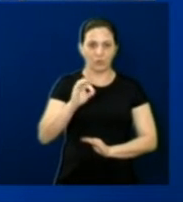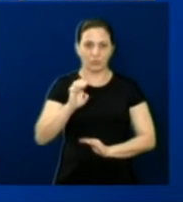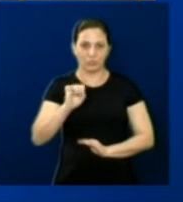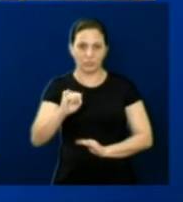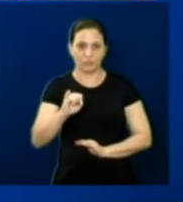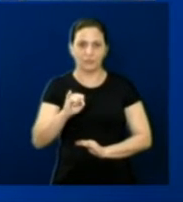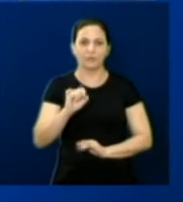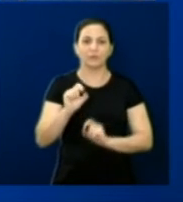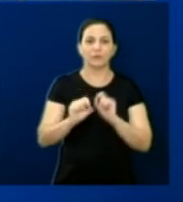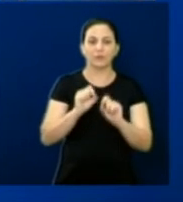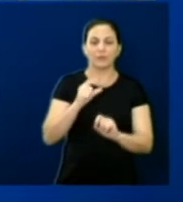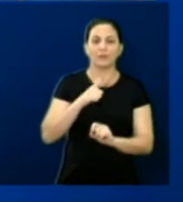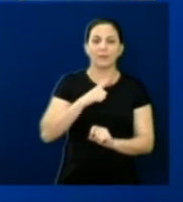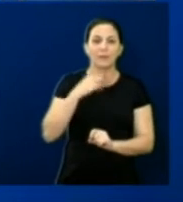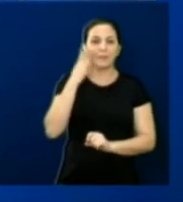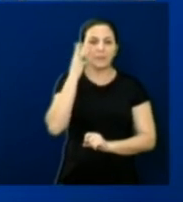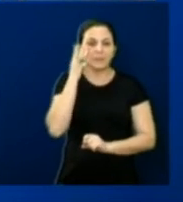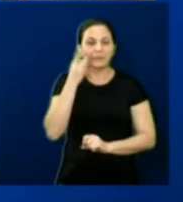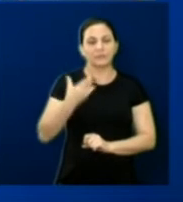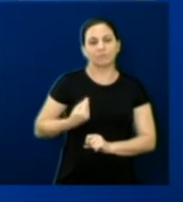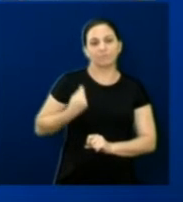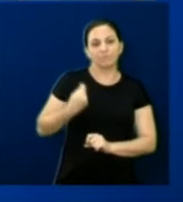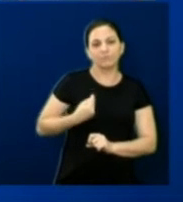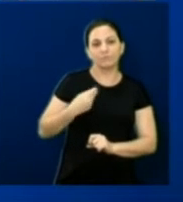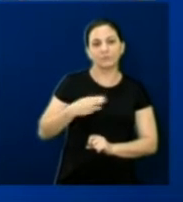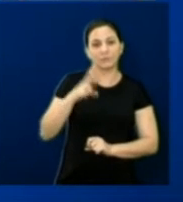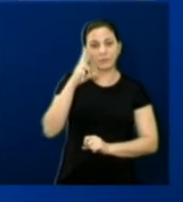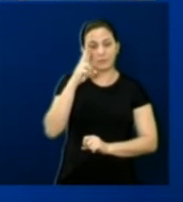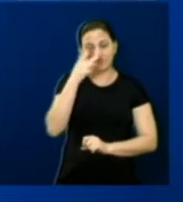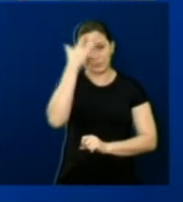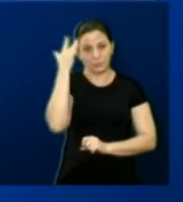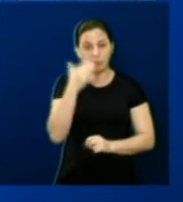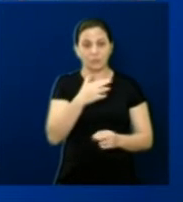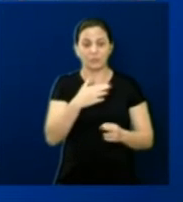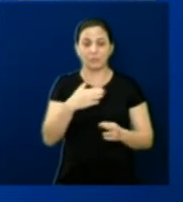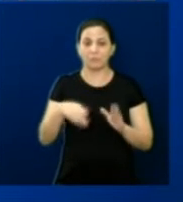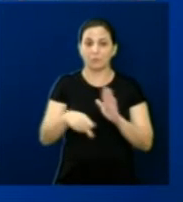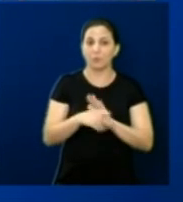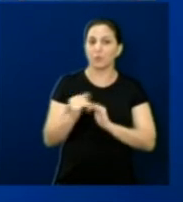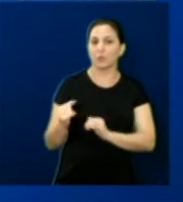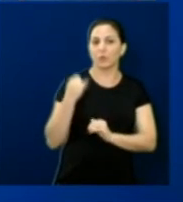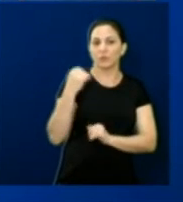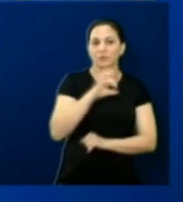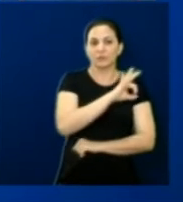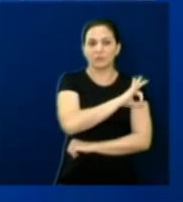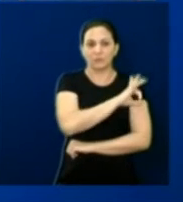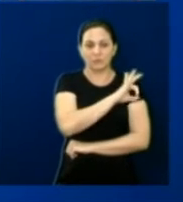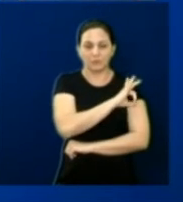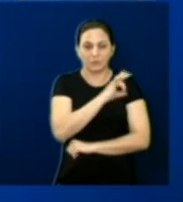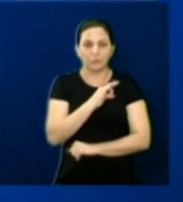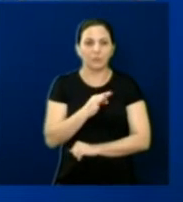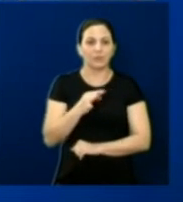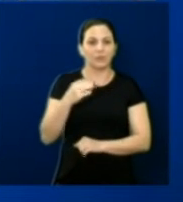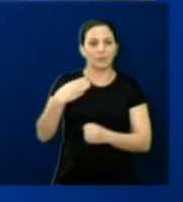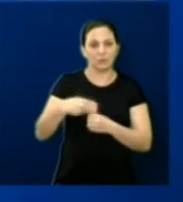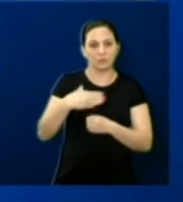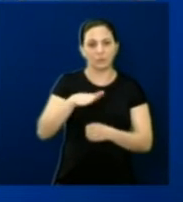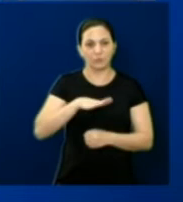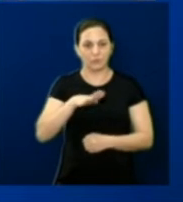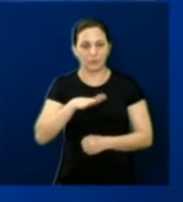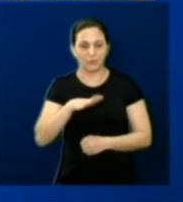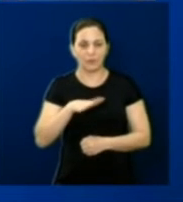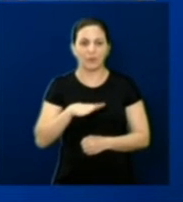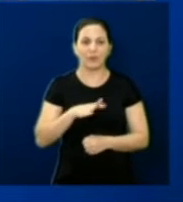com a presença de diversas autoridades. Foi um evento muito importante, muito emocionante também. O novo Centro de Referência da Mulher,